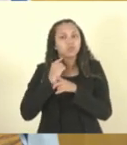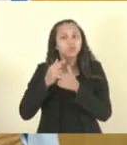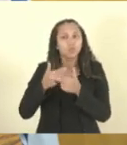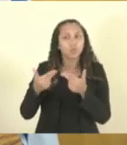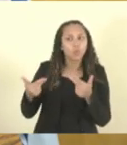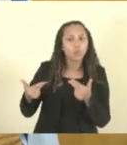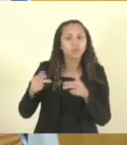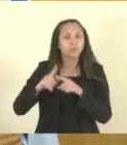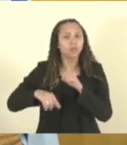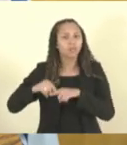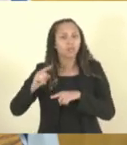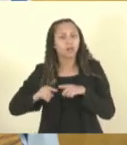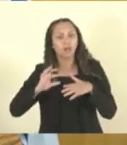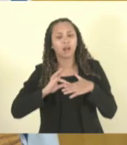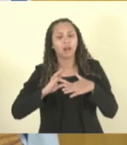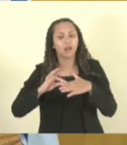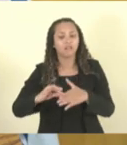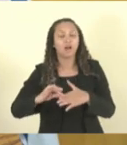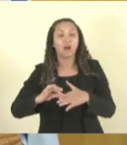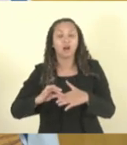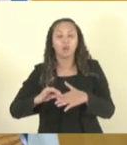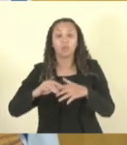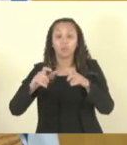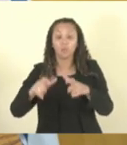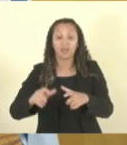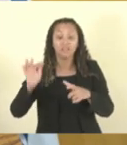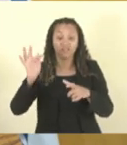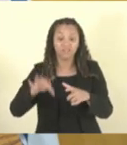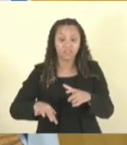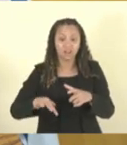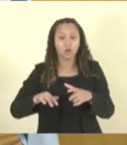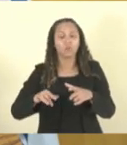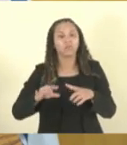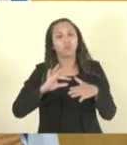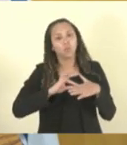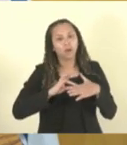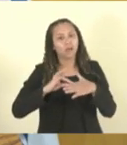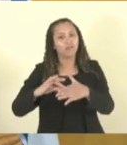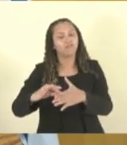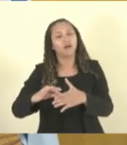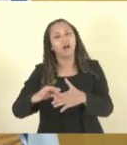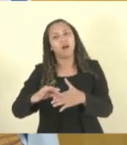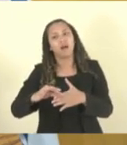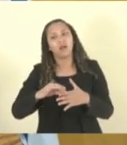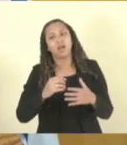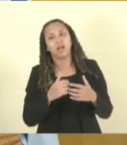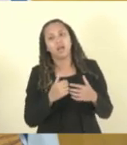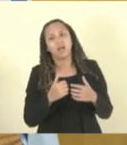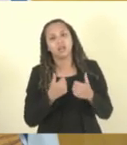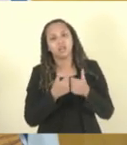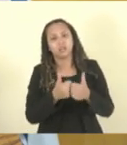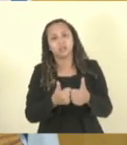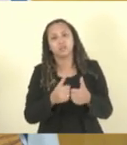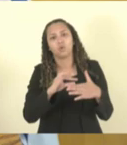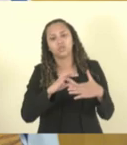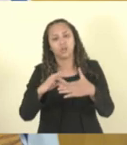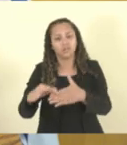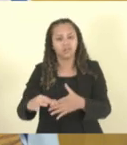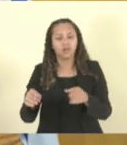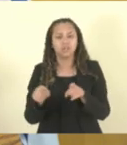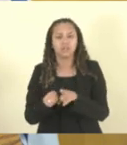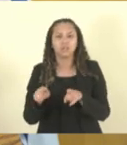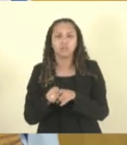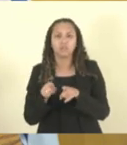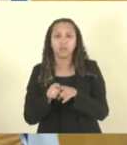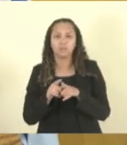na sua destinação final, no seu transporte, quanto também na manutenção do seu